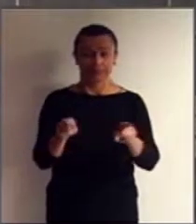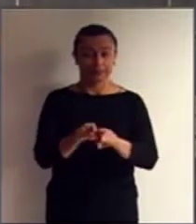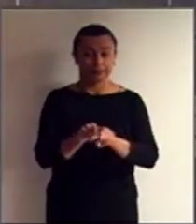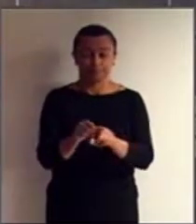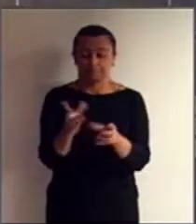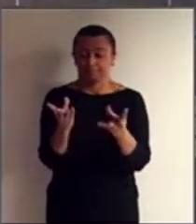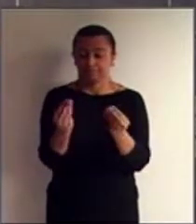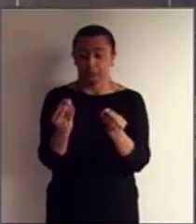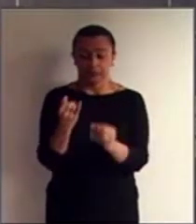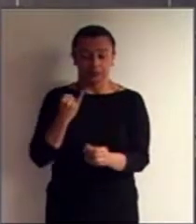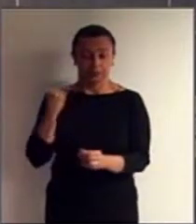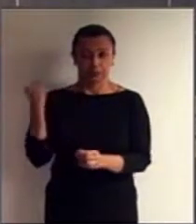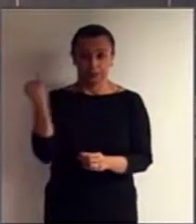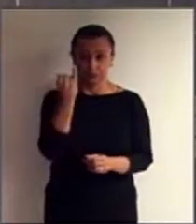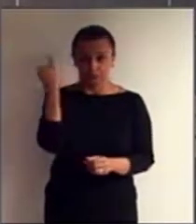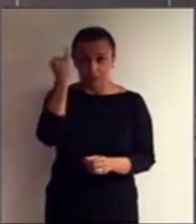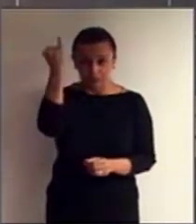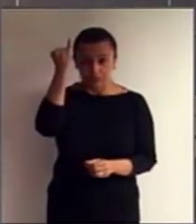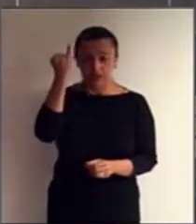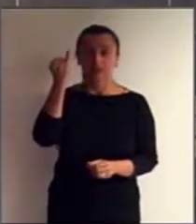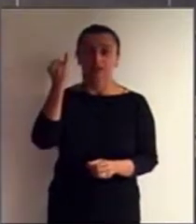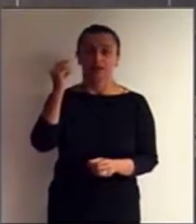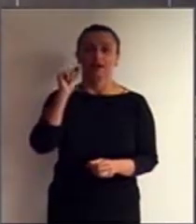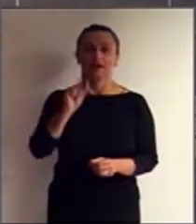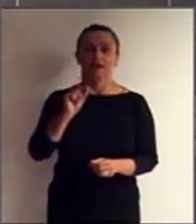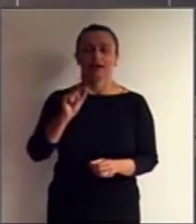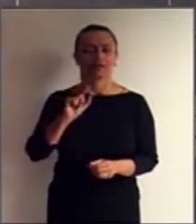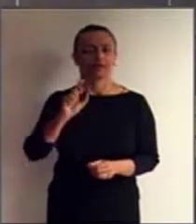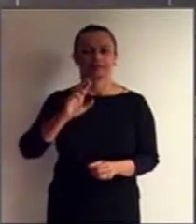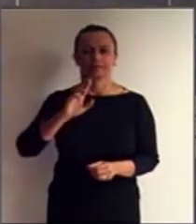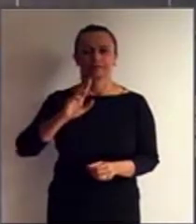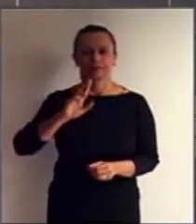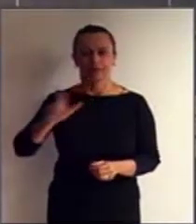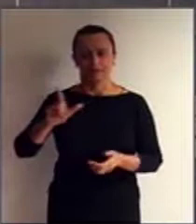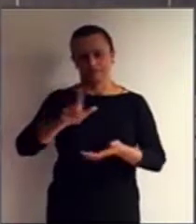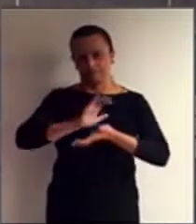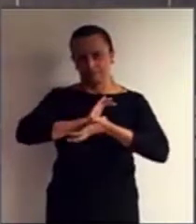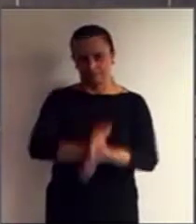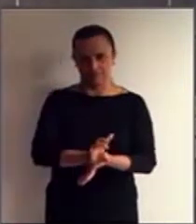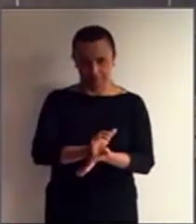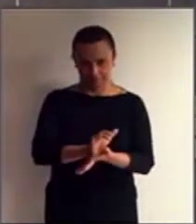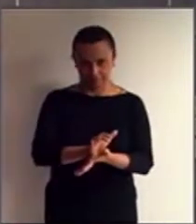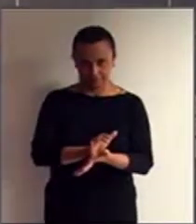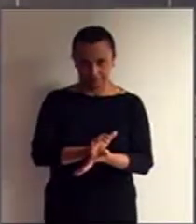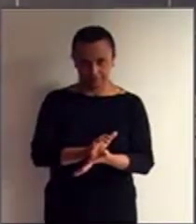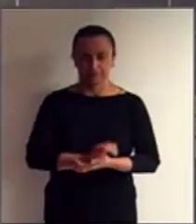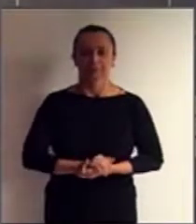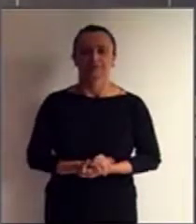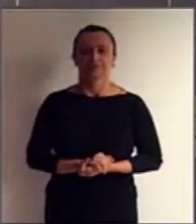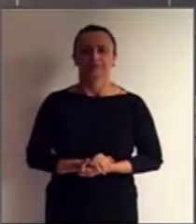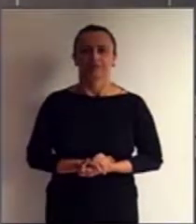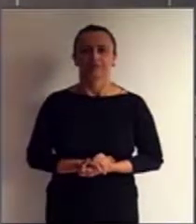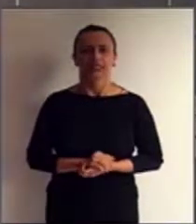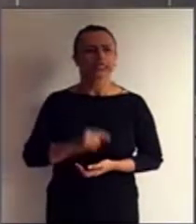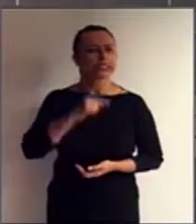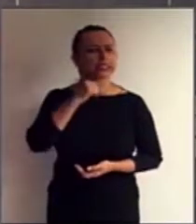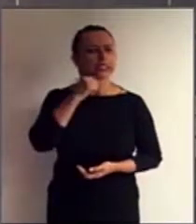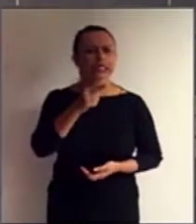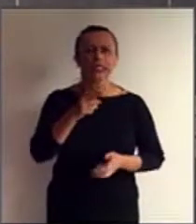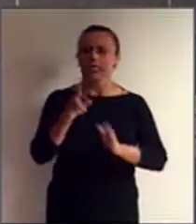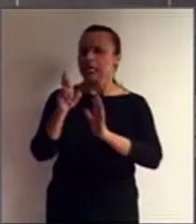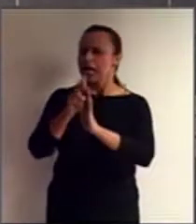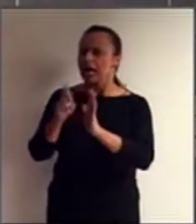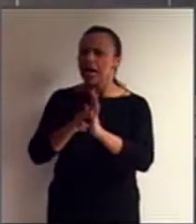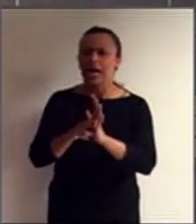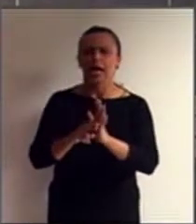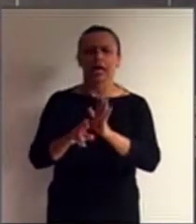importante, é o princípio da não discriminação. Nenhuma regra, nenhuma norma,